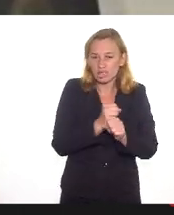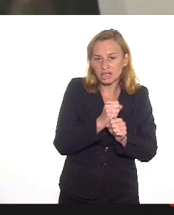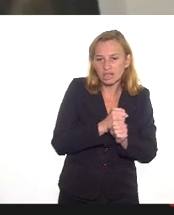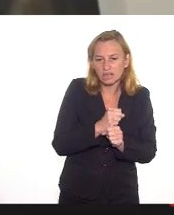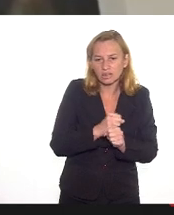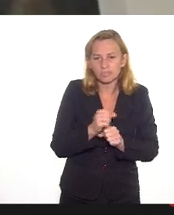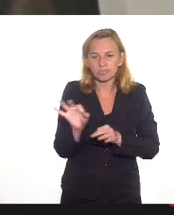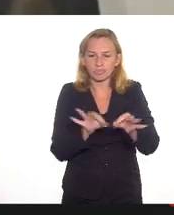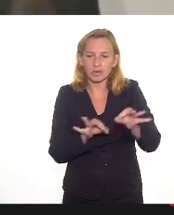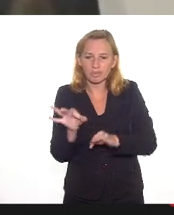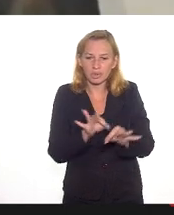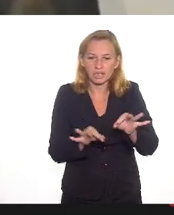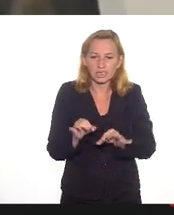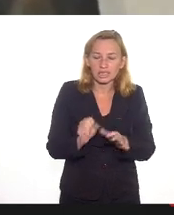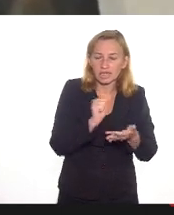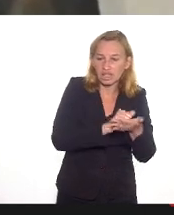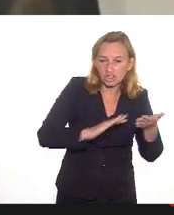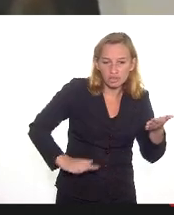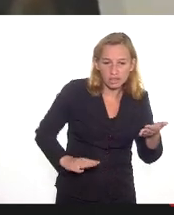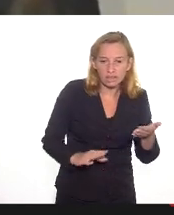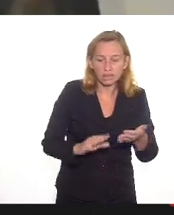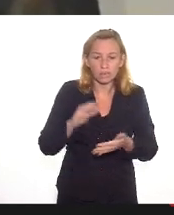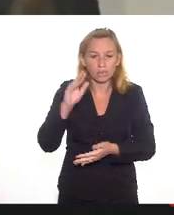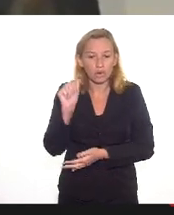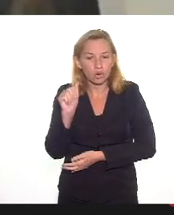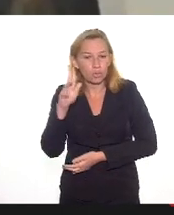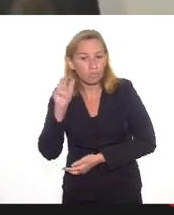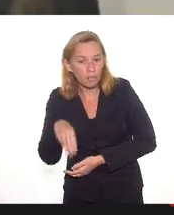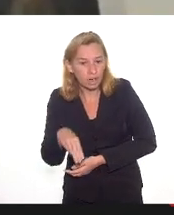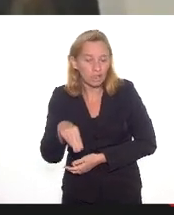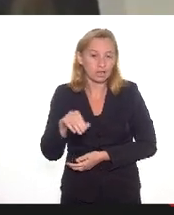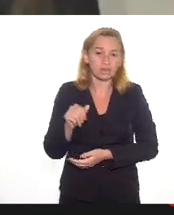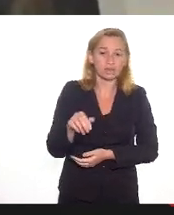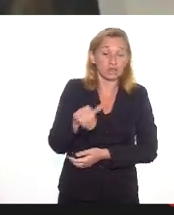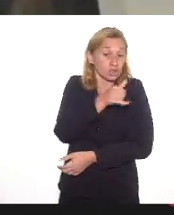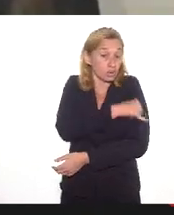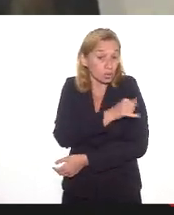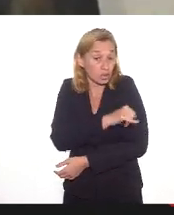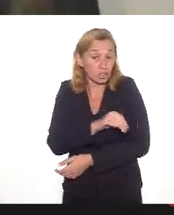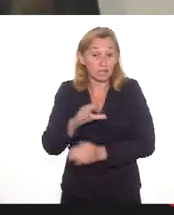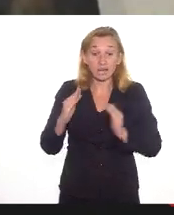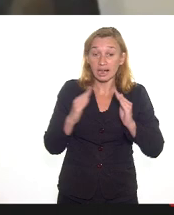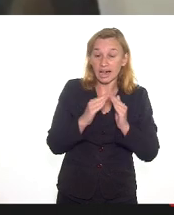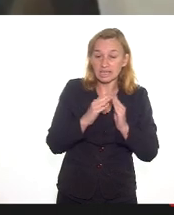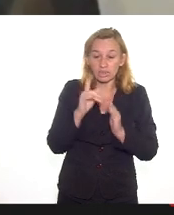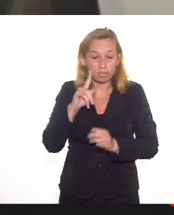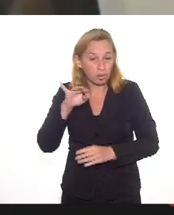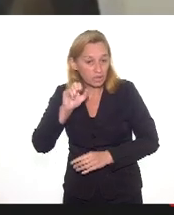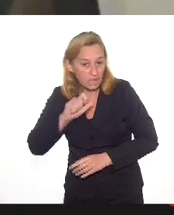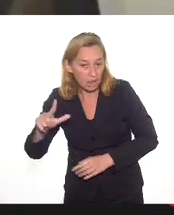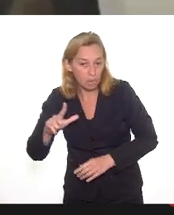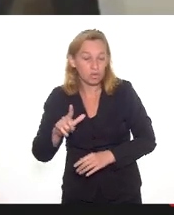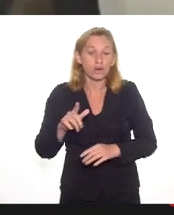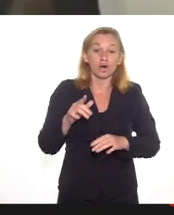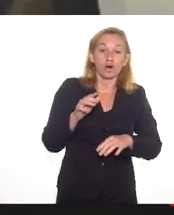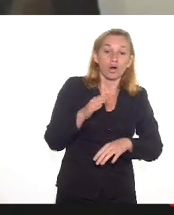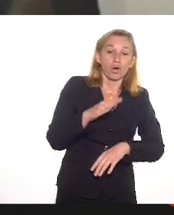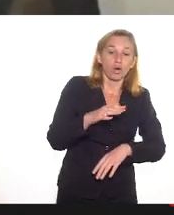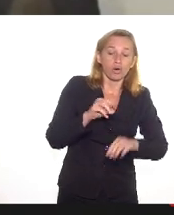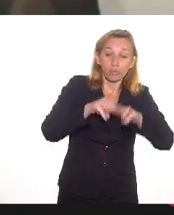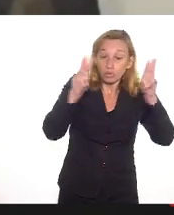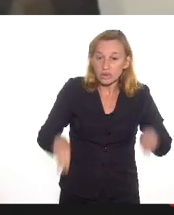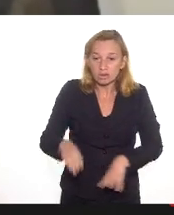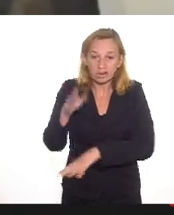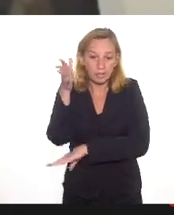planos de atividade do UMAM, que é o Museu de Arte Moderna do Rio, da Casa do Pontal, do Museu do Amanhã, que foram